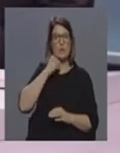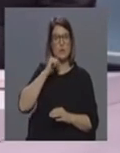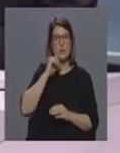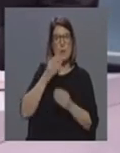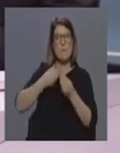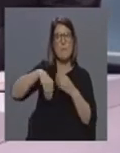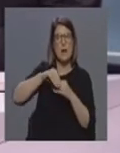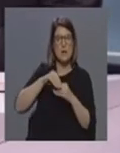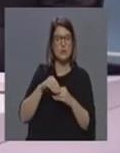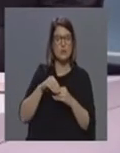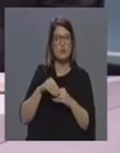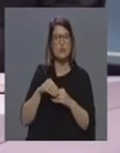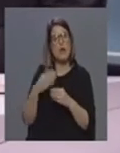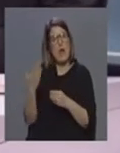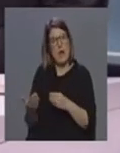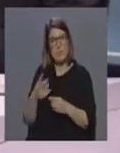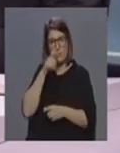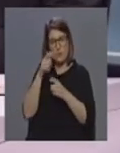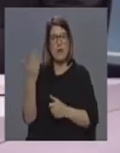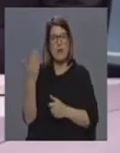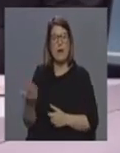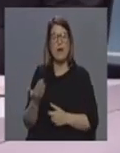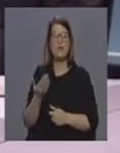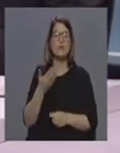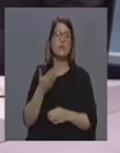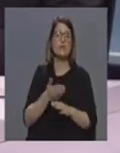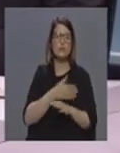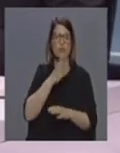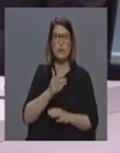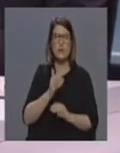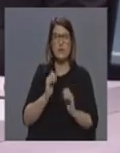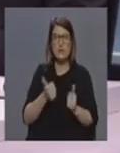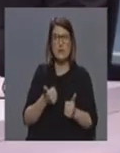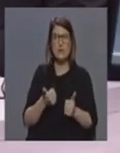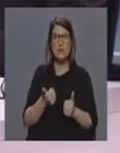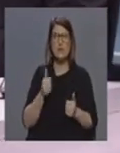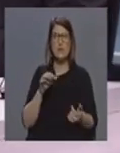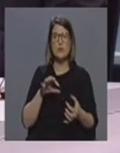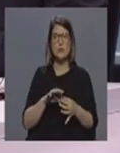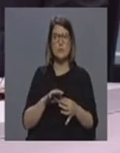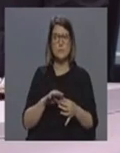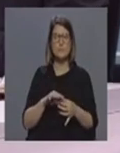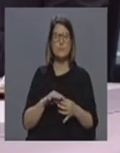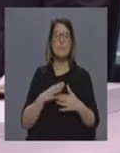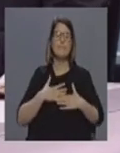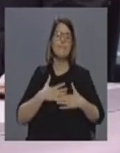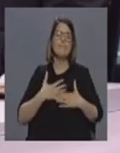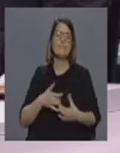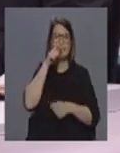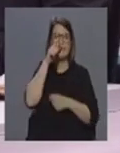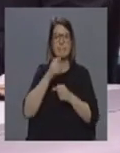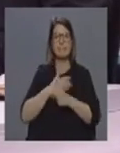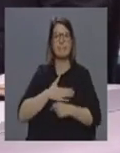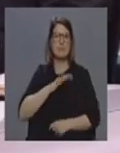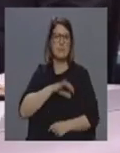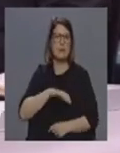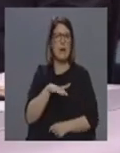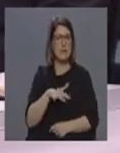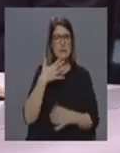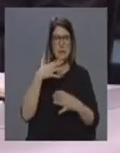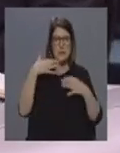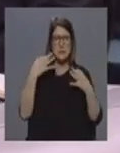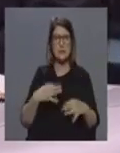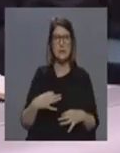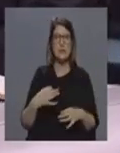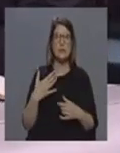há uma situação que falamos aqui muito bem que é a questão do cansaço dos profissionais porque isto vai acontecer o